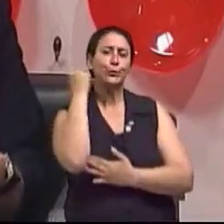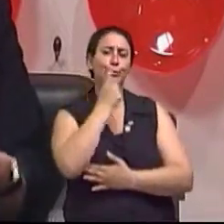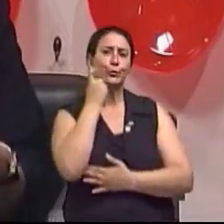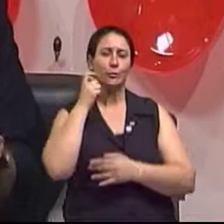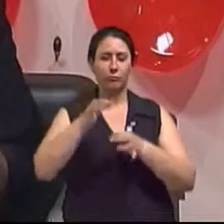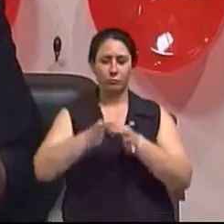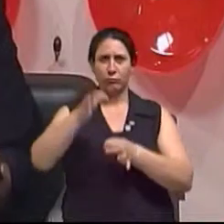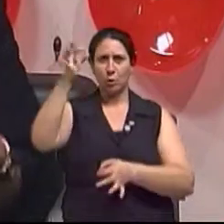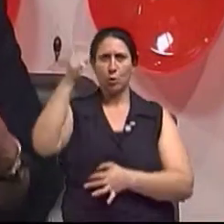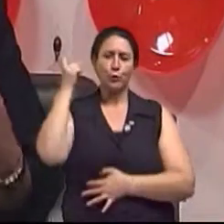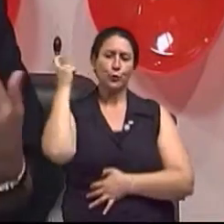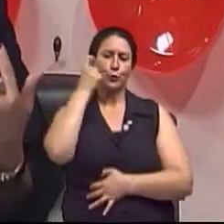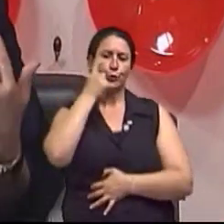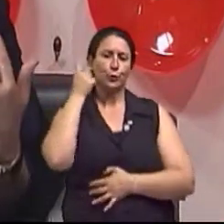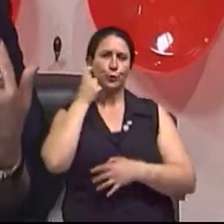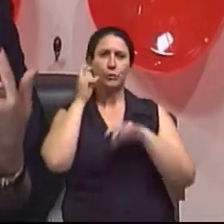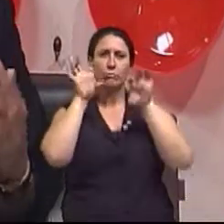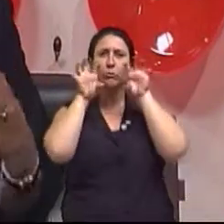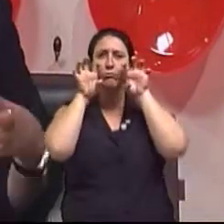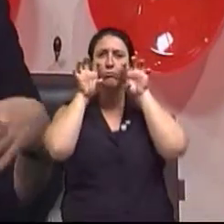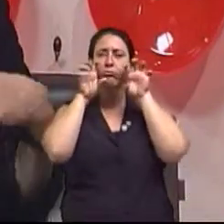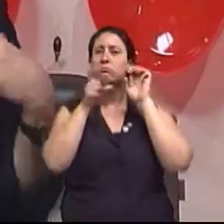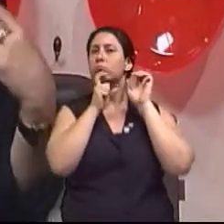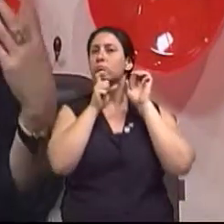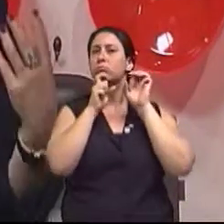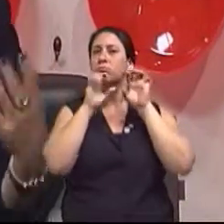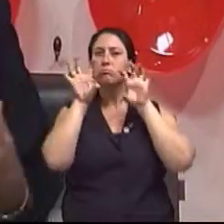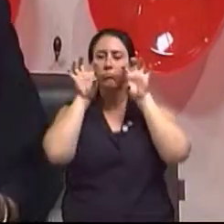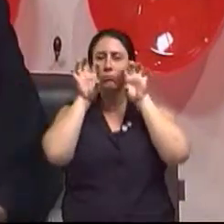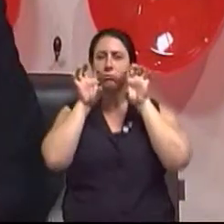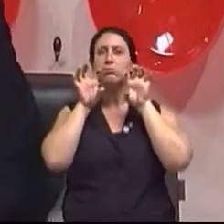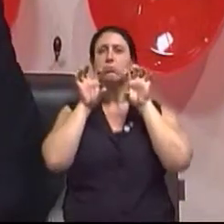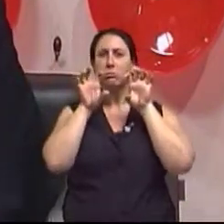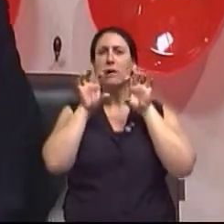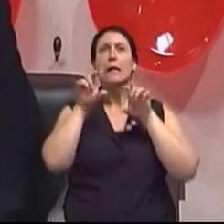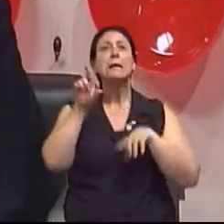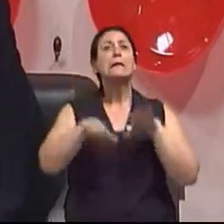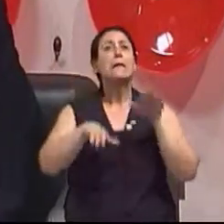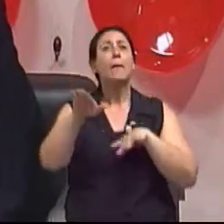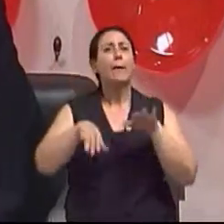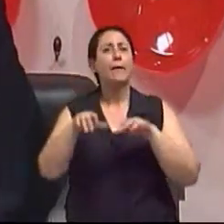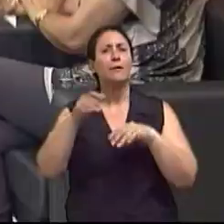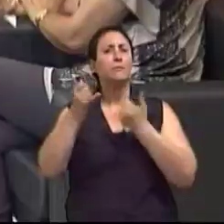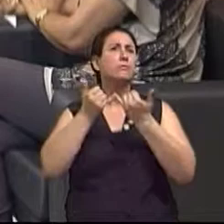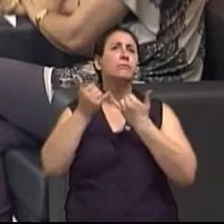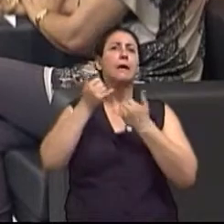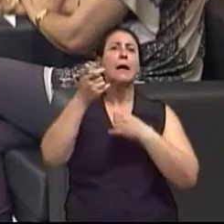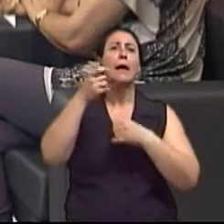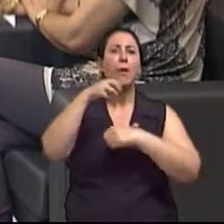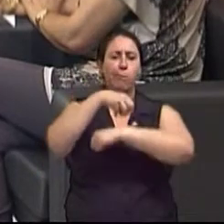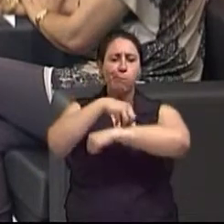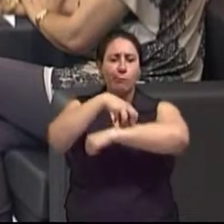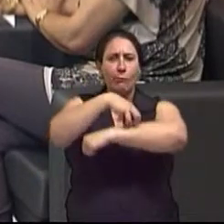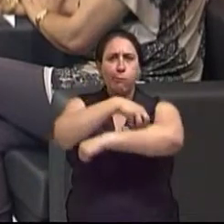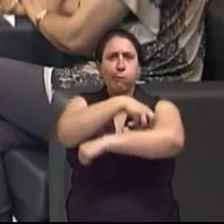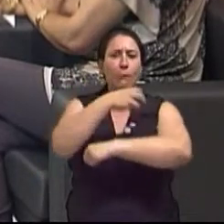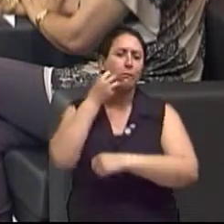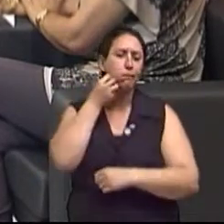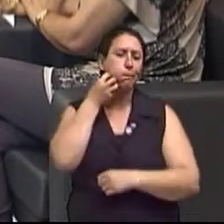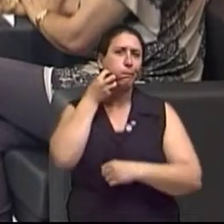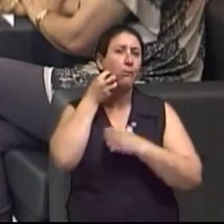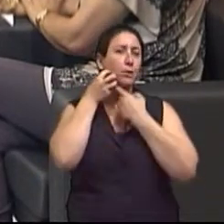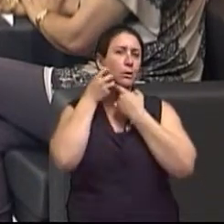congela a lesão. Não só melanoses, mas até tumores podem ser congelados. Isso vai depender do tempo